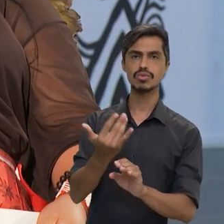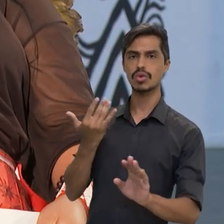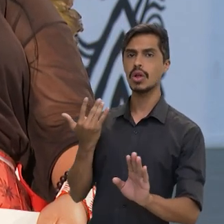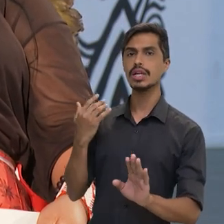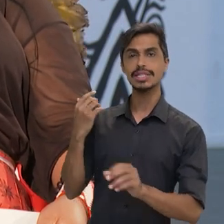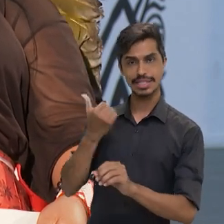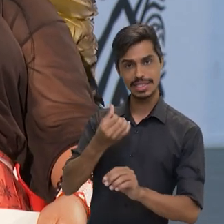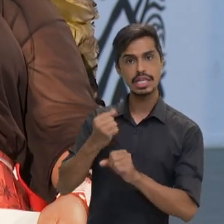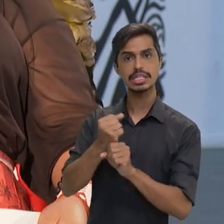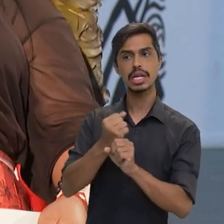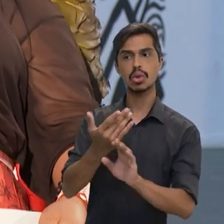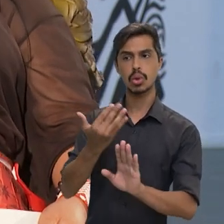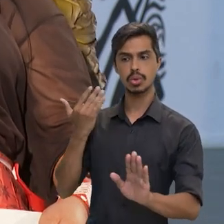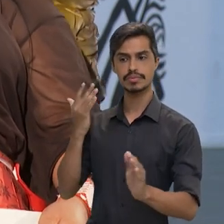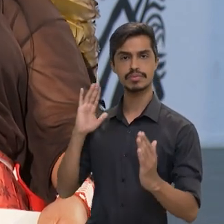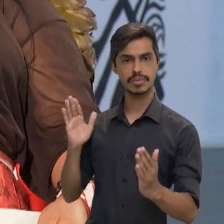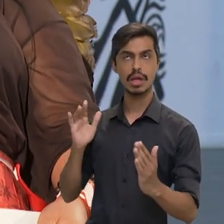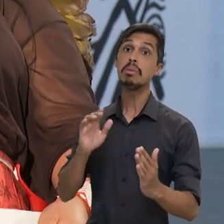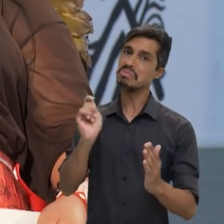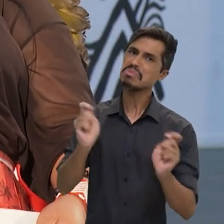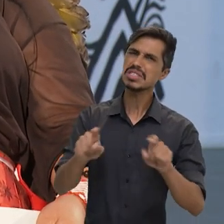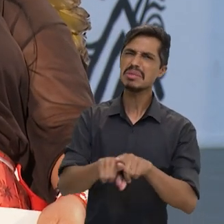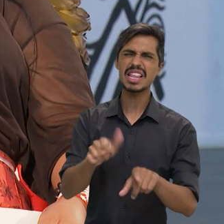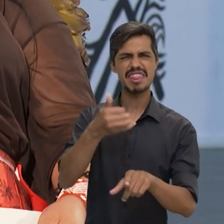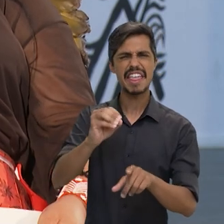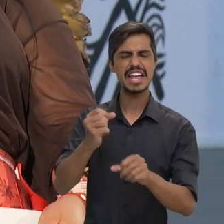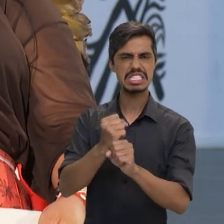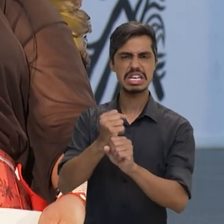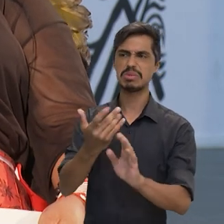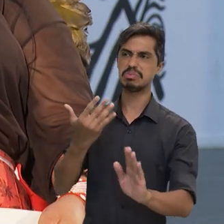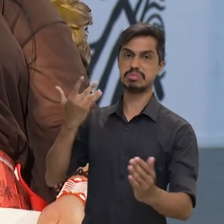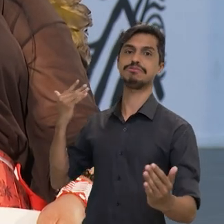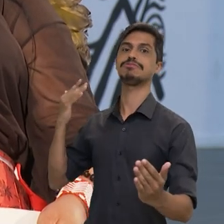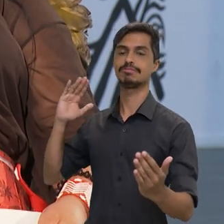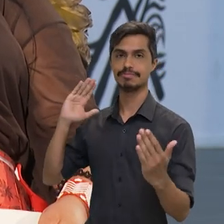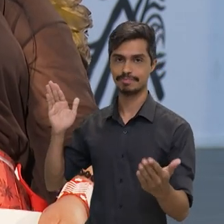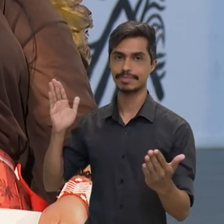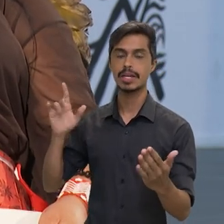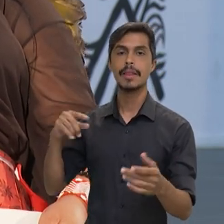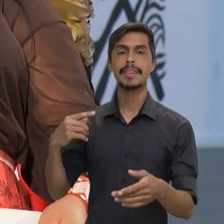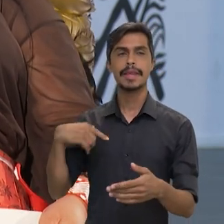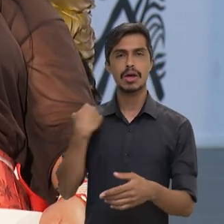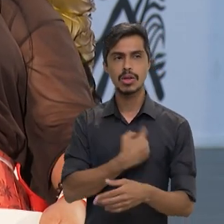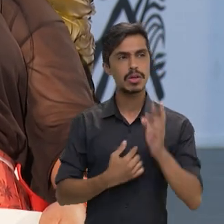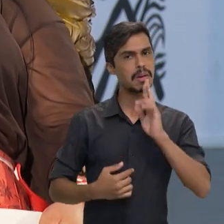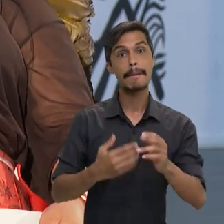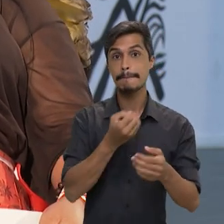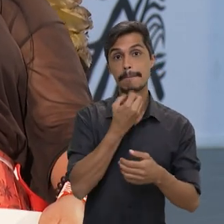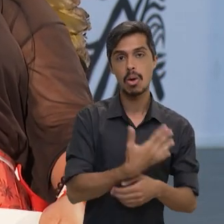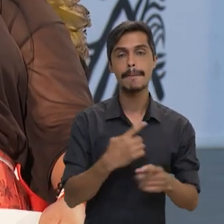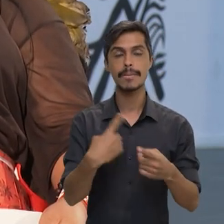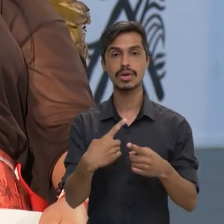né? E podemos até dizer, sei lá, os últimos dez anos, né? Porque a gente conseguiu, primeiro,